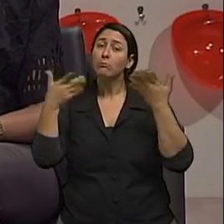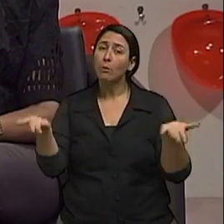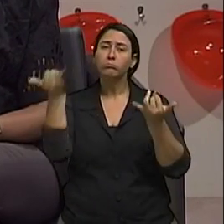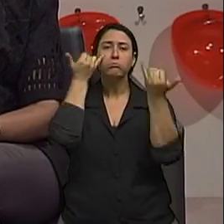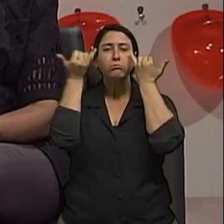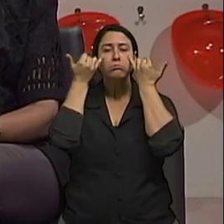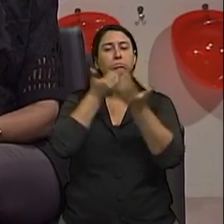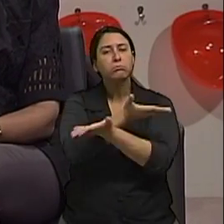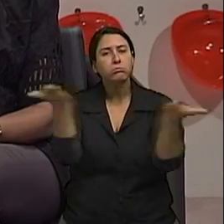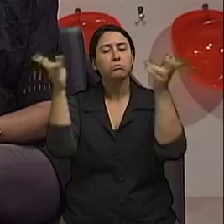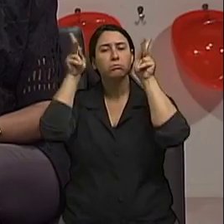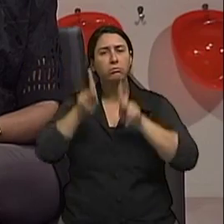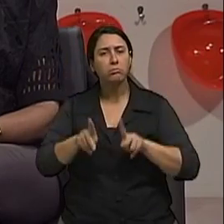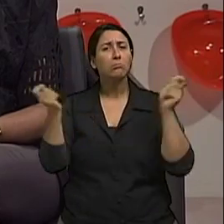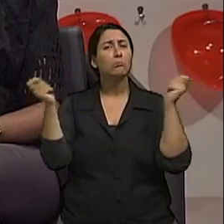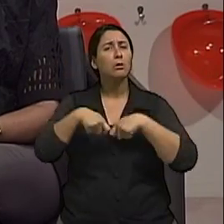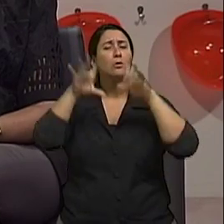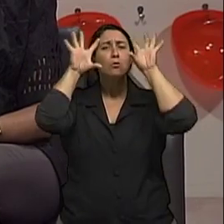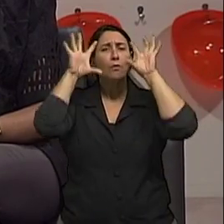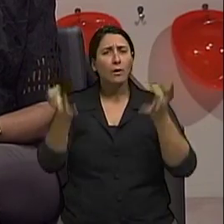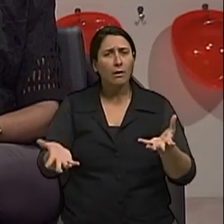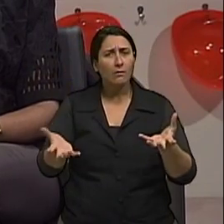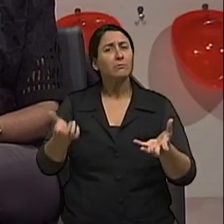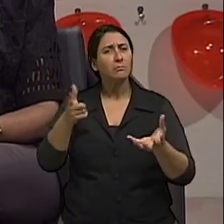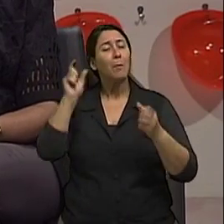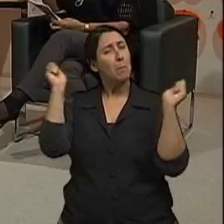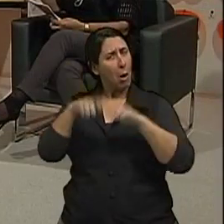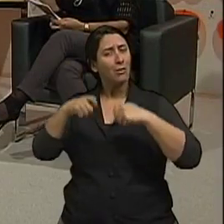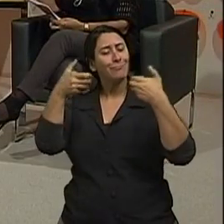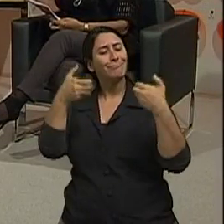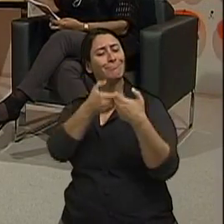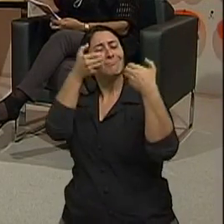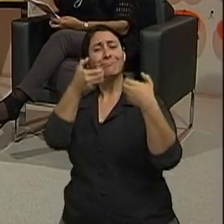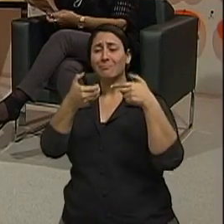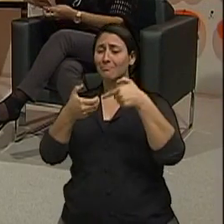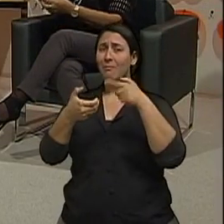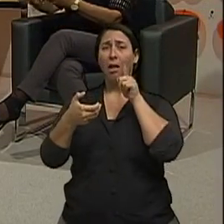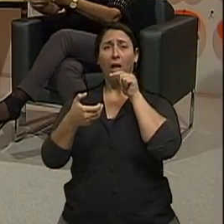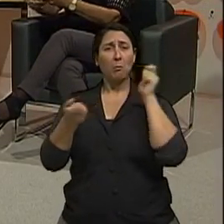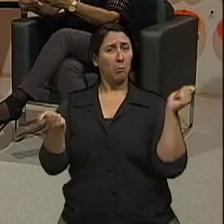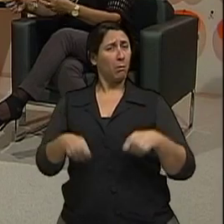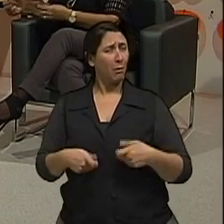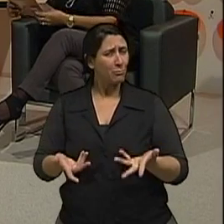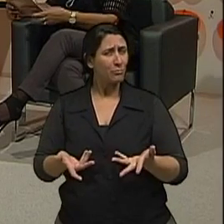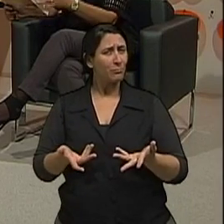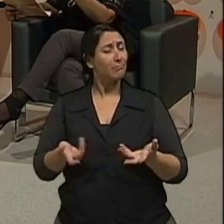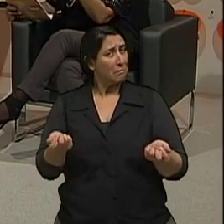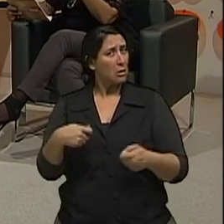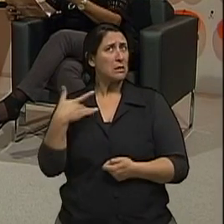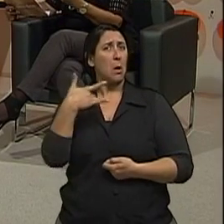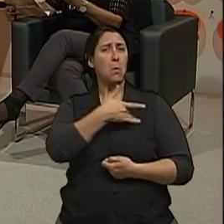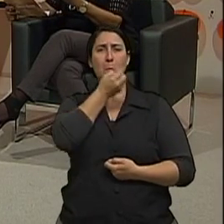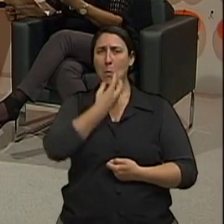pode brindar, e não só com água, e ser bom para a saúde. É ou não é, doutor? É verdade. Bom, doutor,